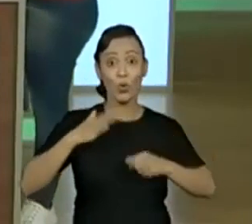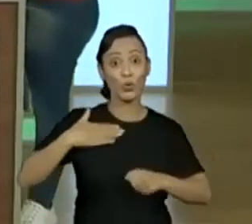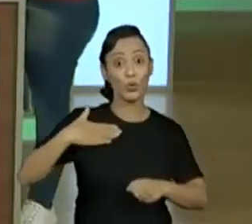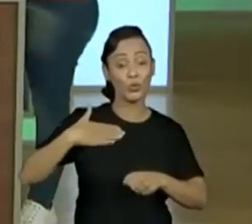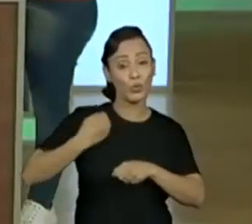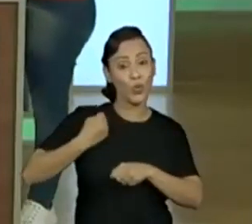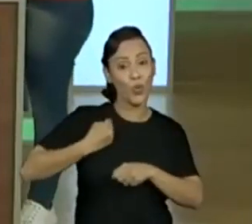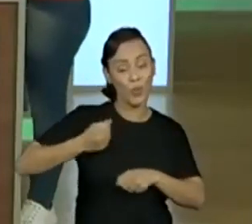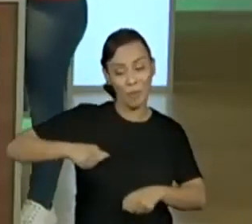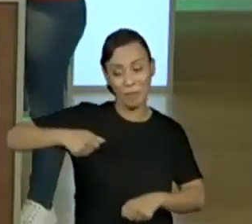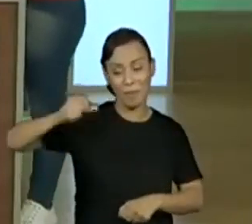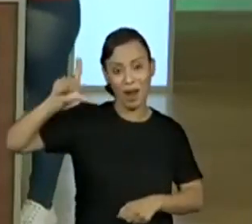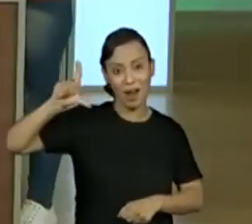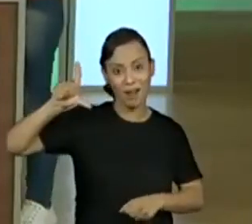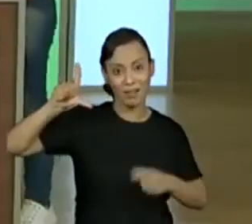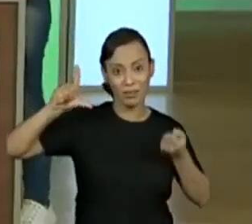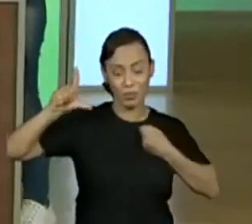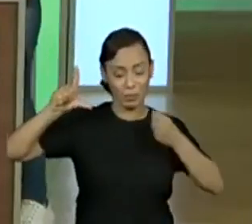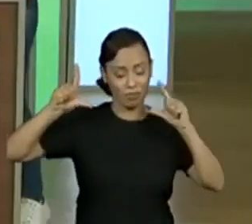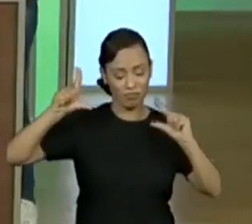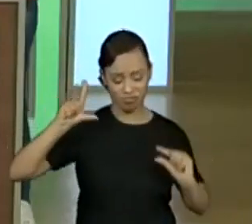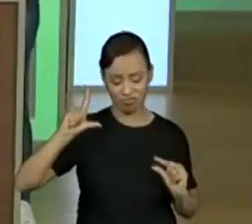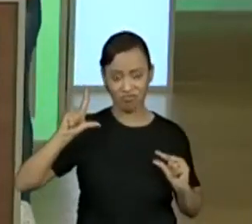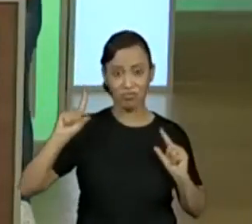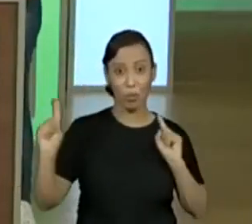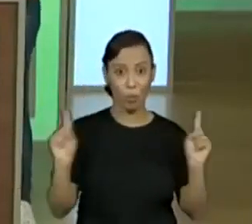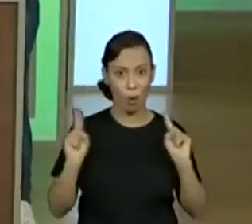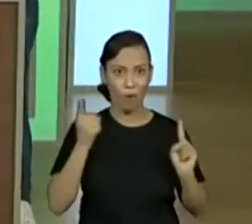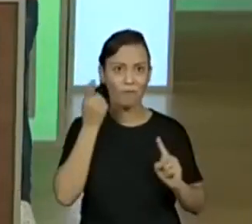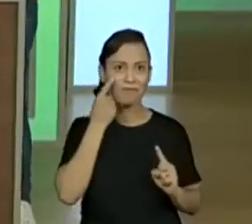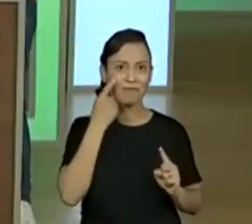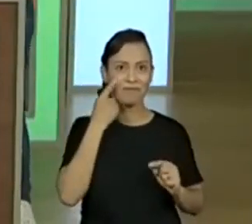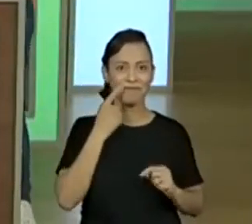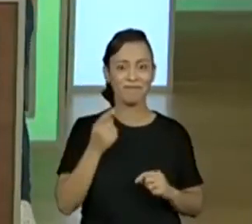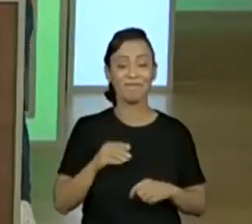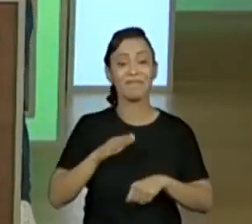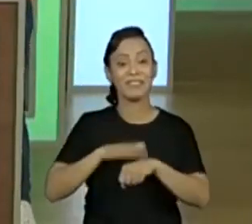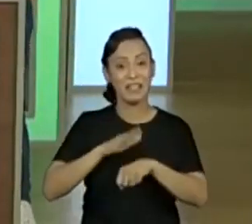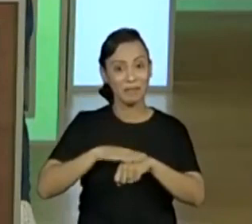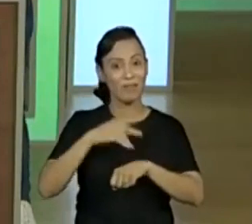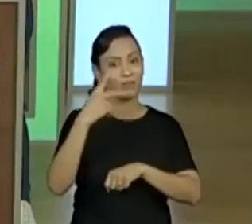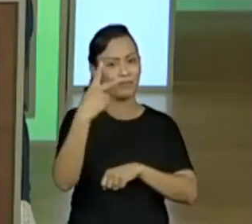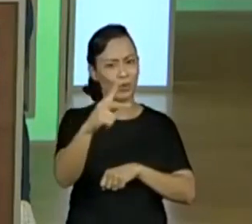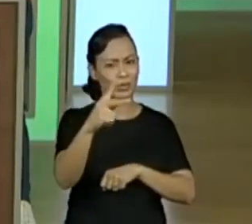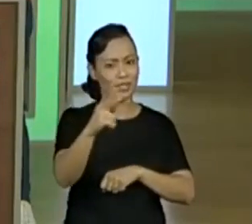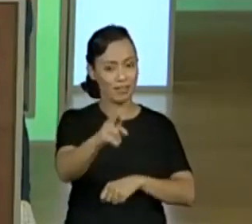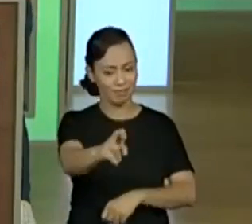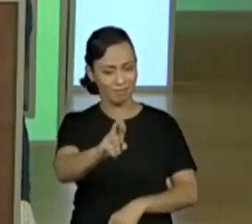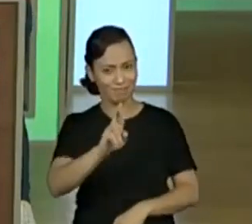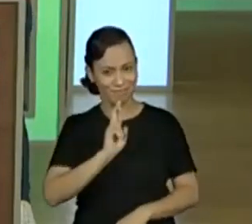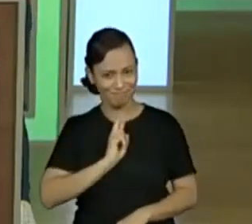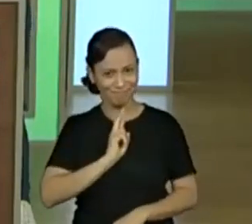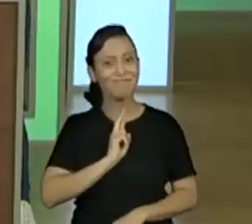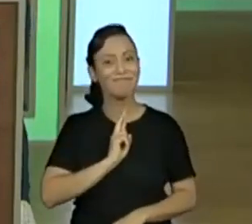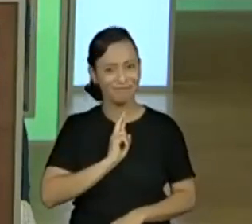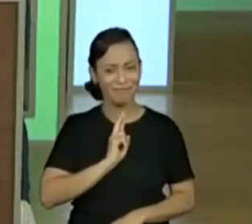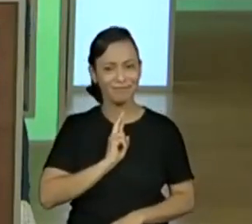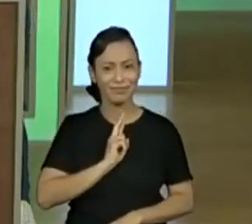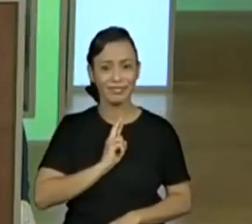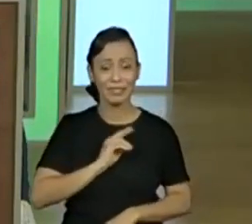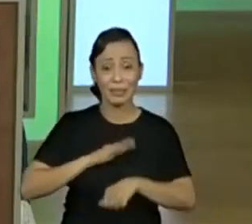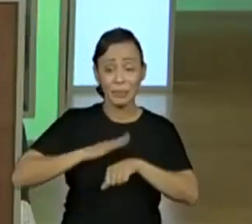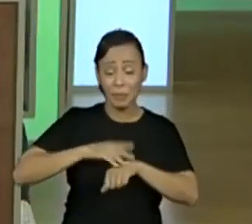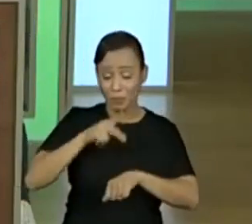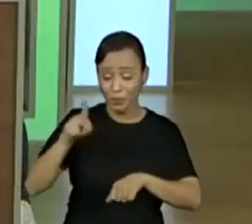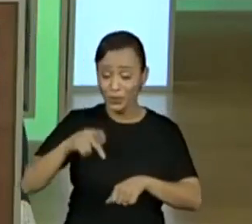porque a ProRê, quem me conhece, sabe que daqui a pouco eu derrubo tudo. E aí os alunos vão falar, os estudantes vão falar para as professoras